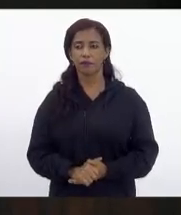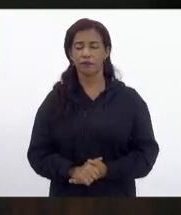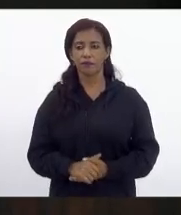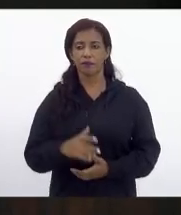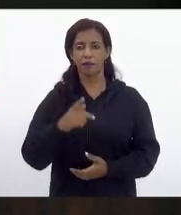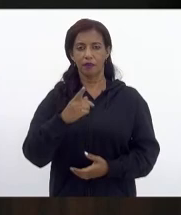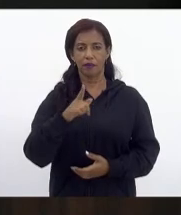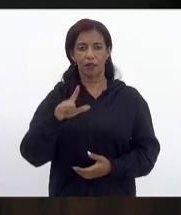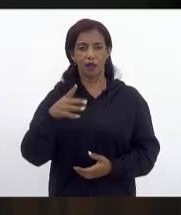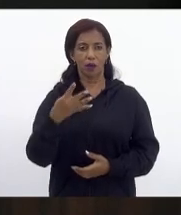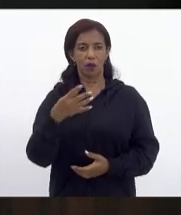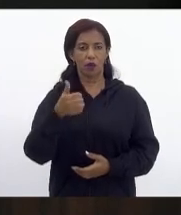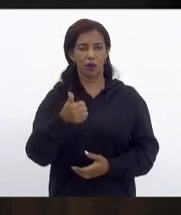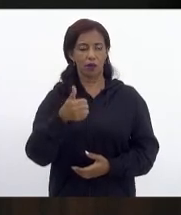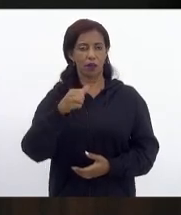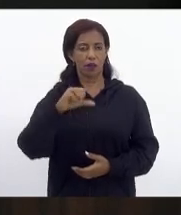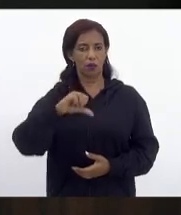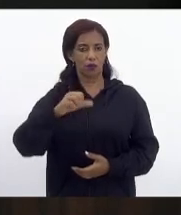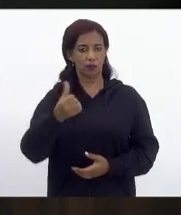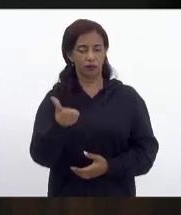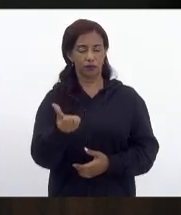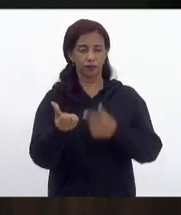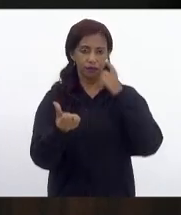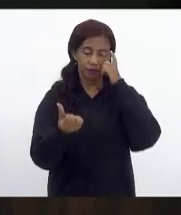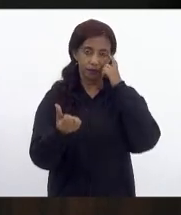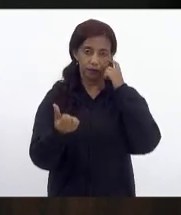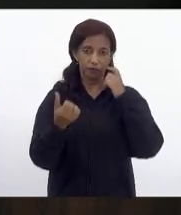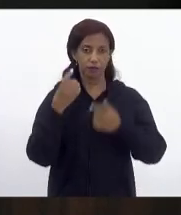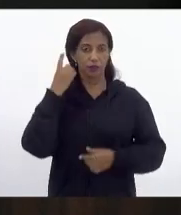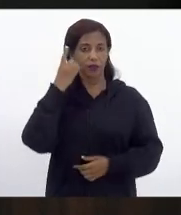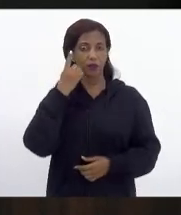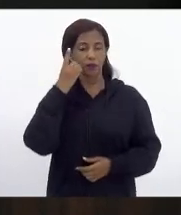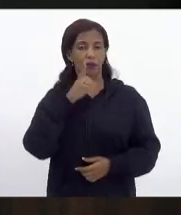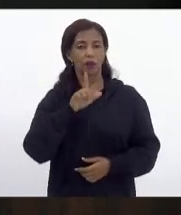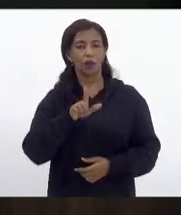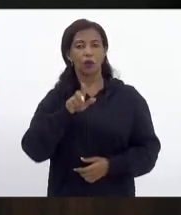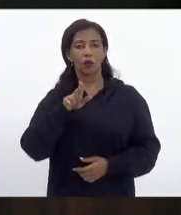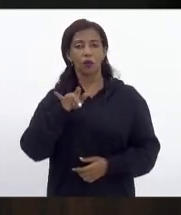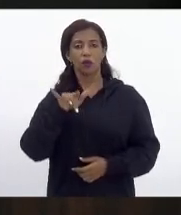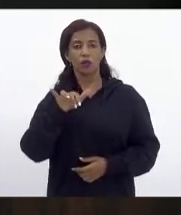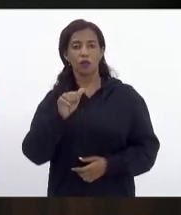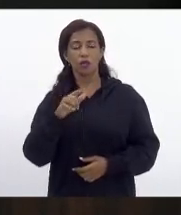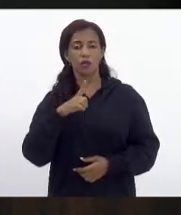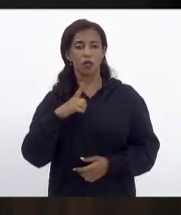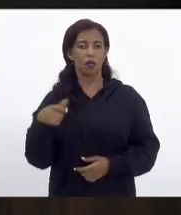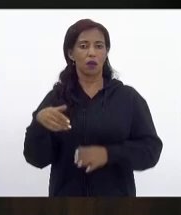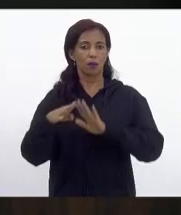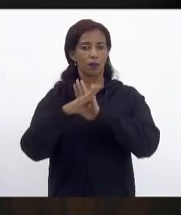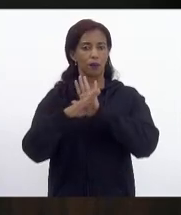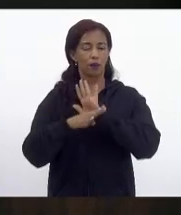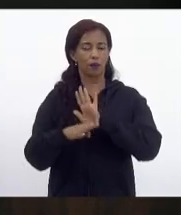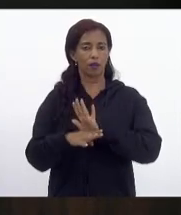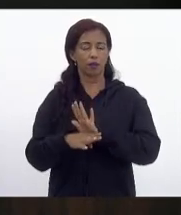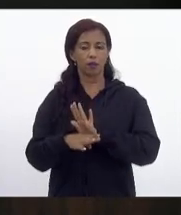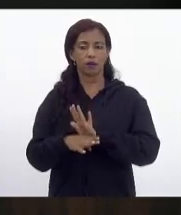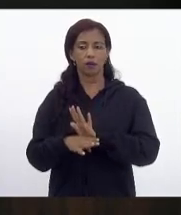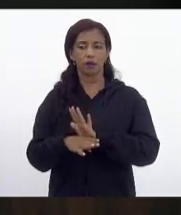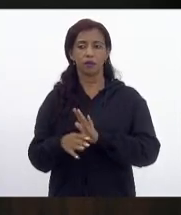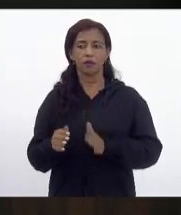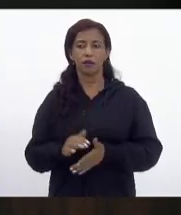projeto de lei 4196, de autoria da deputada Lucinha, que dispõe sobre o programa de captação